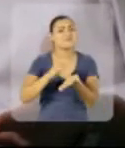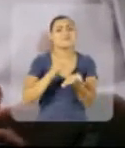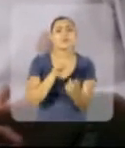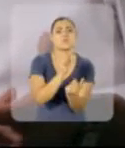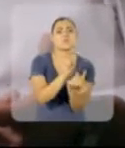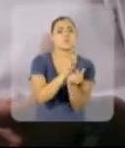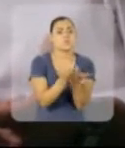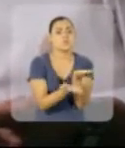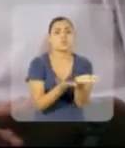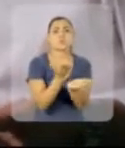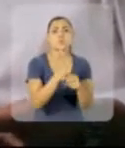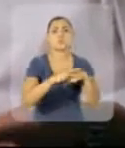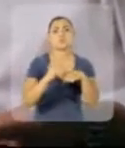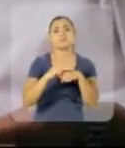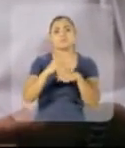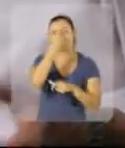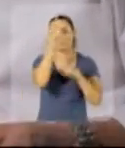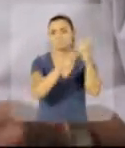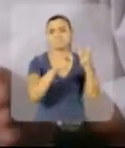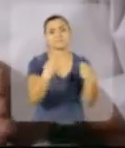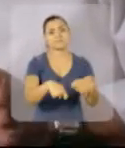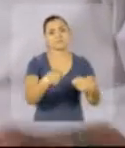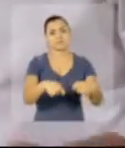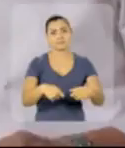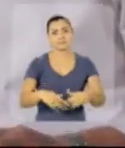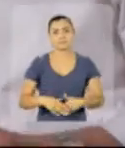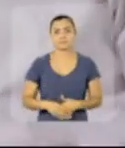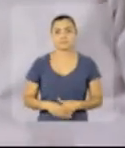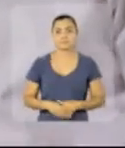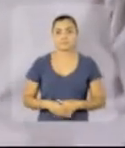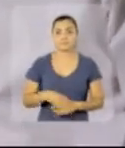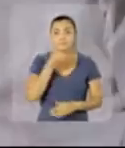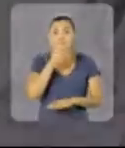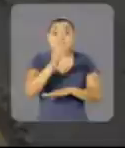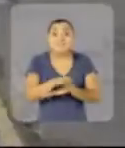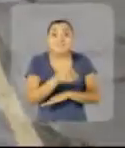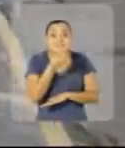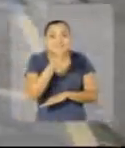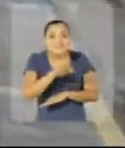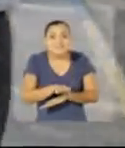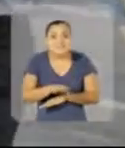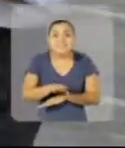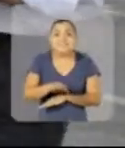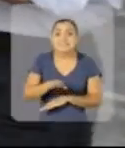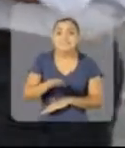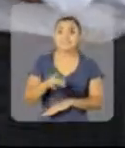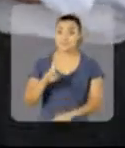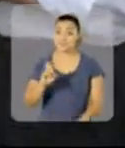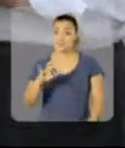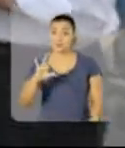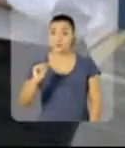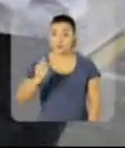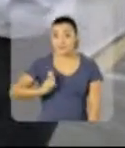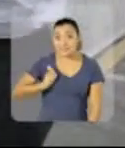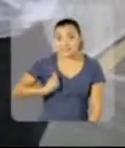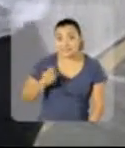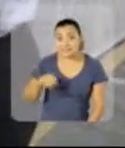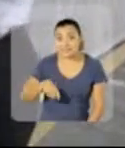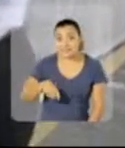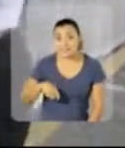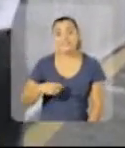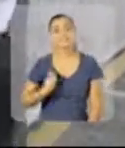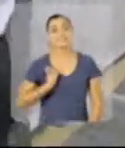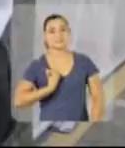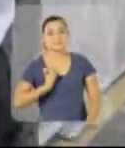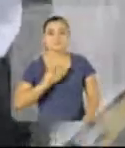falta hospital, falta cuidado com os que mais precisam. Boa tarde, boa tarde. Boa tarde.